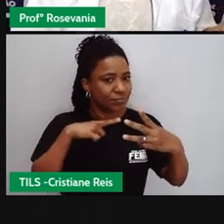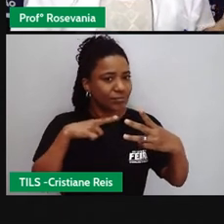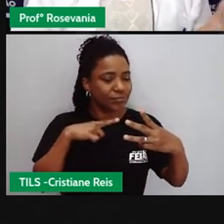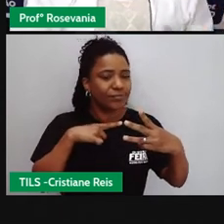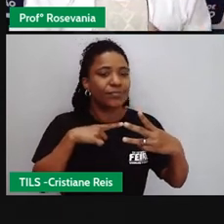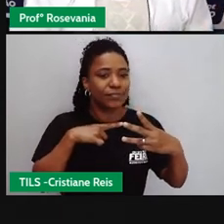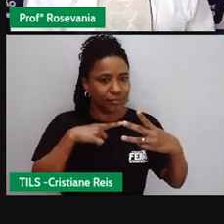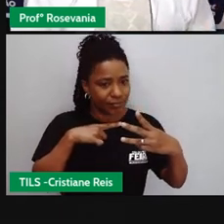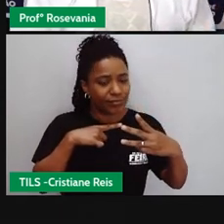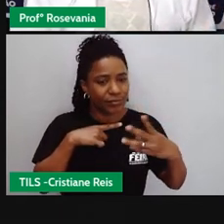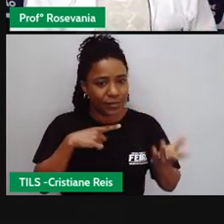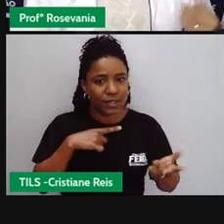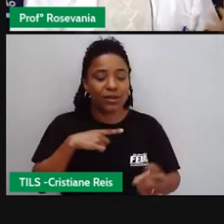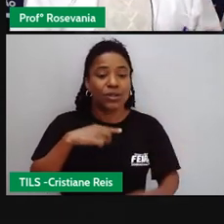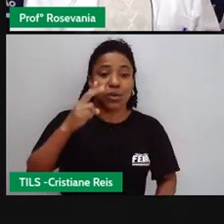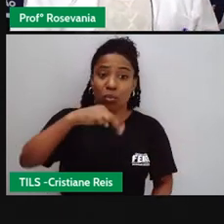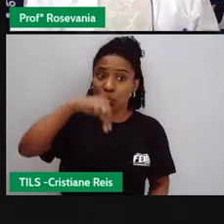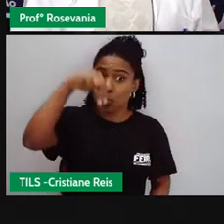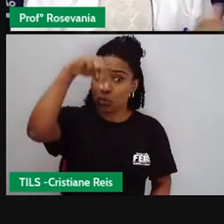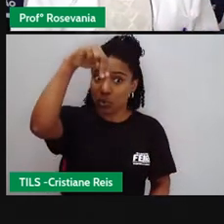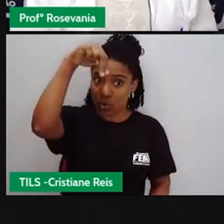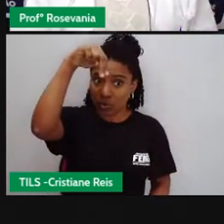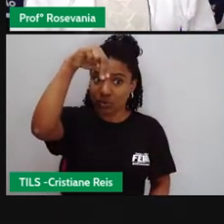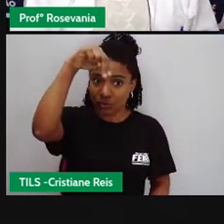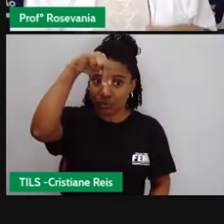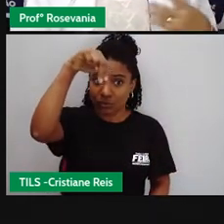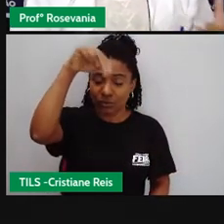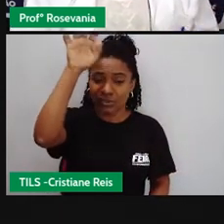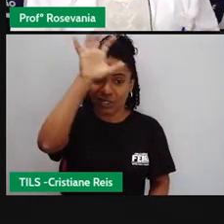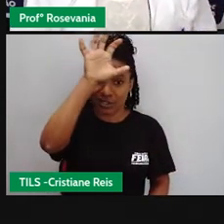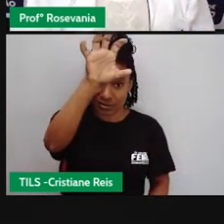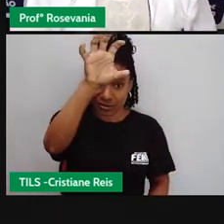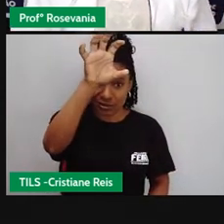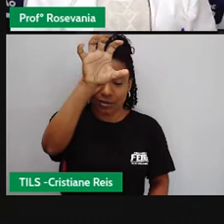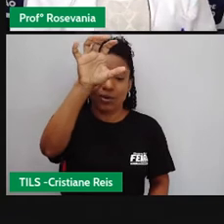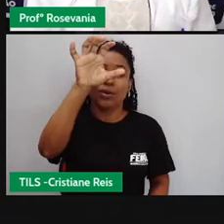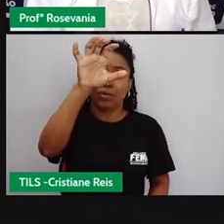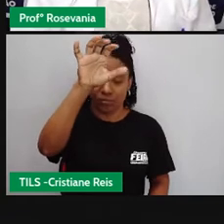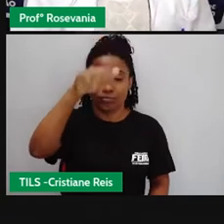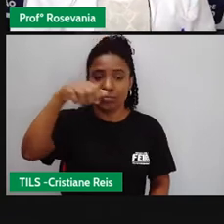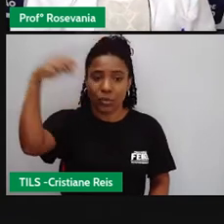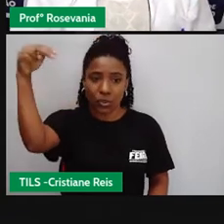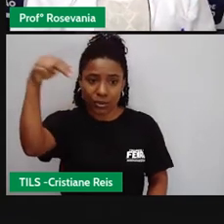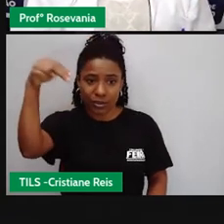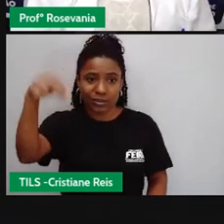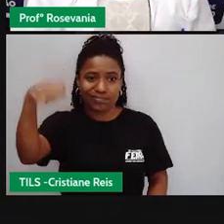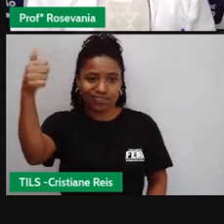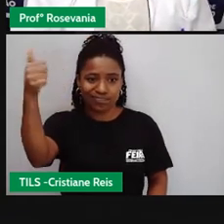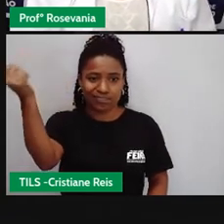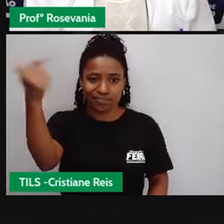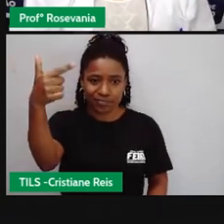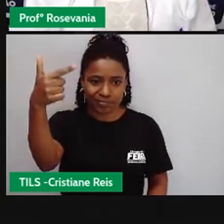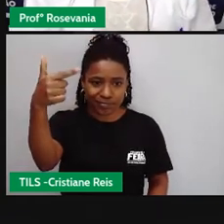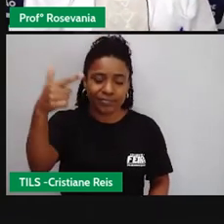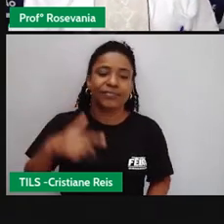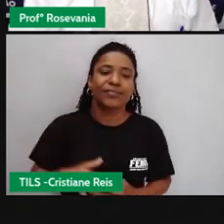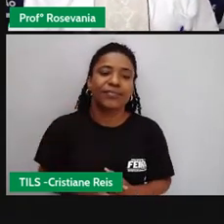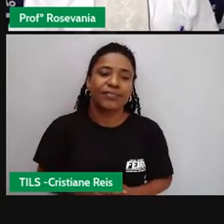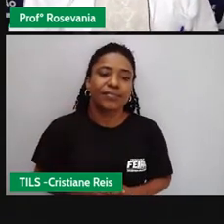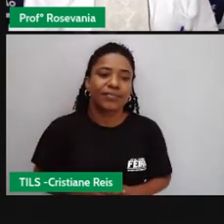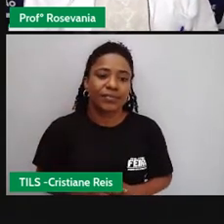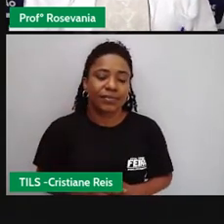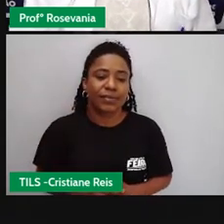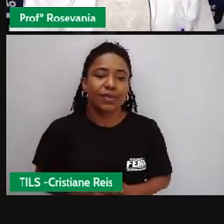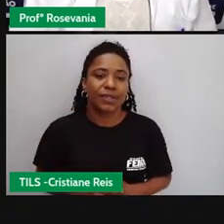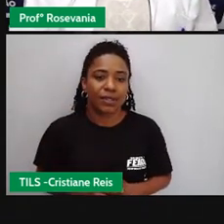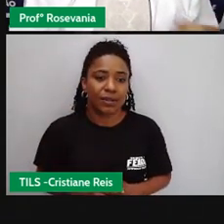melhor do que a região norte mas ainda abaixo do que o centro sul do país dessa parte aqui da região sudeste do sul então